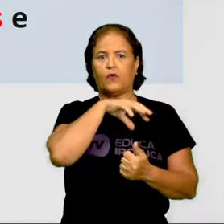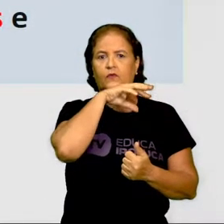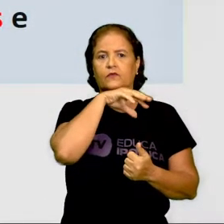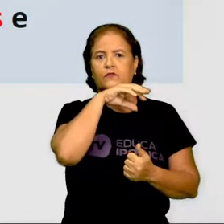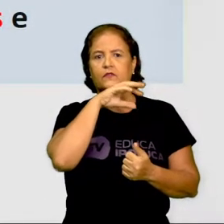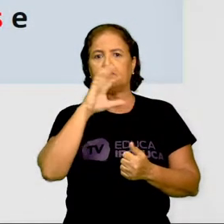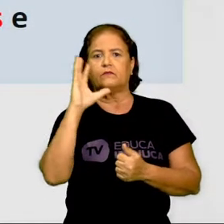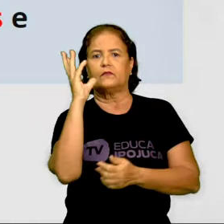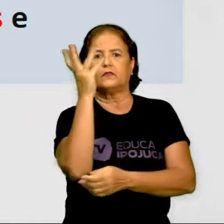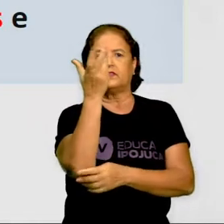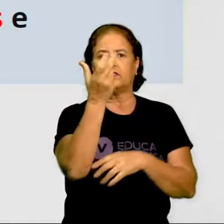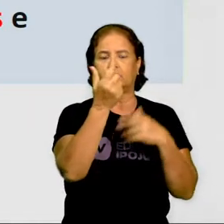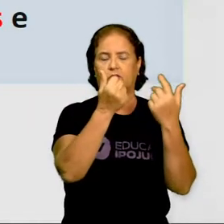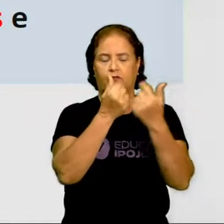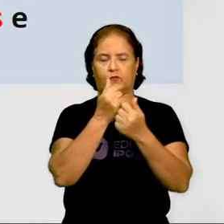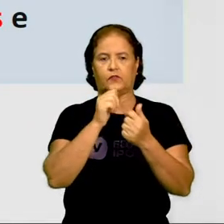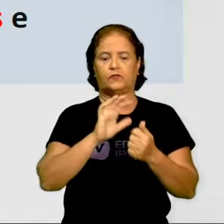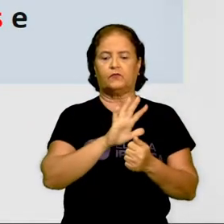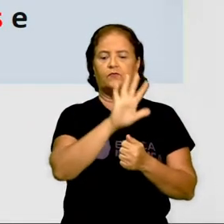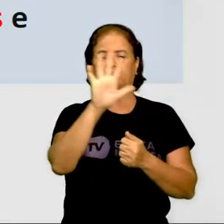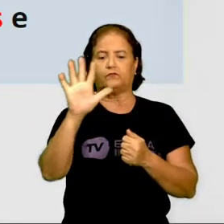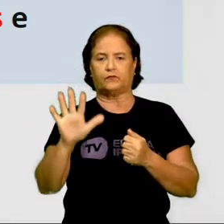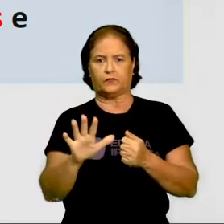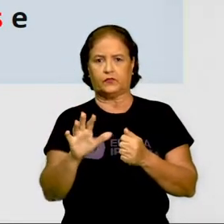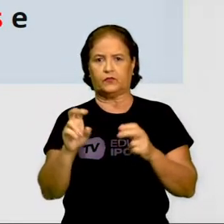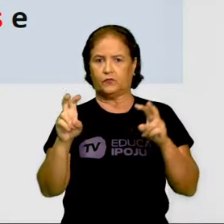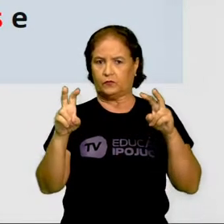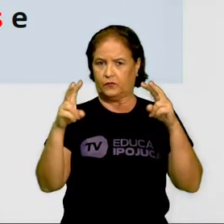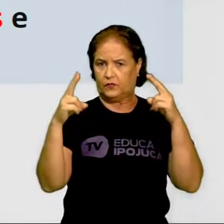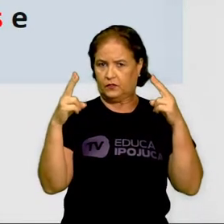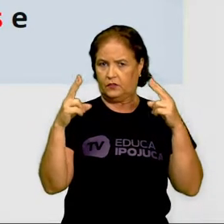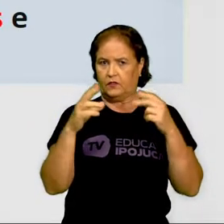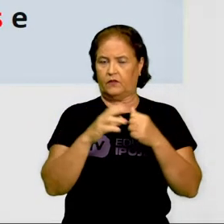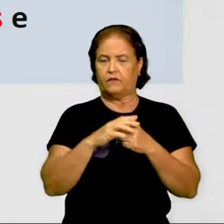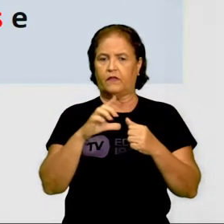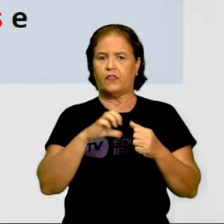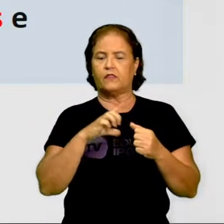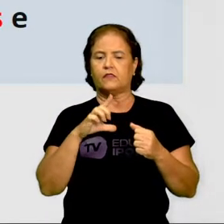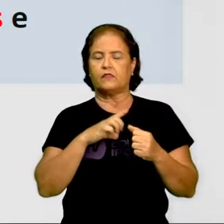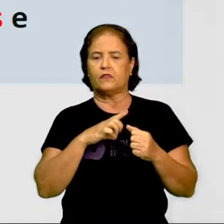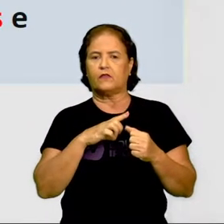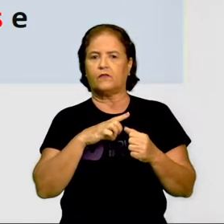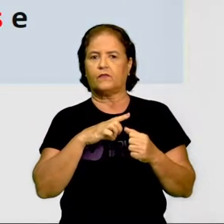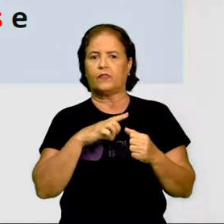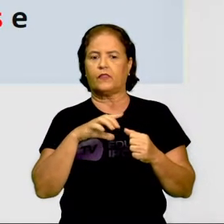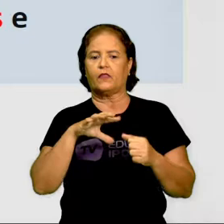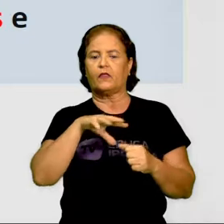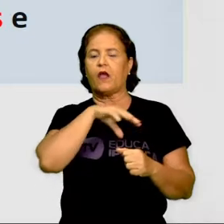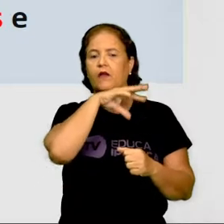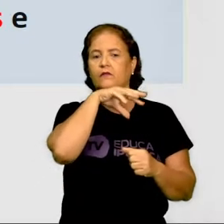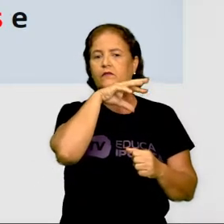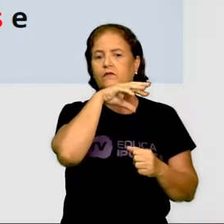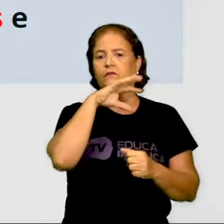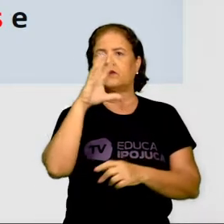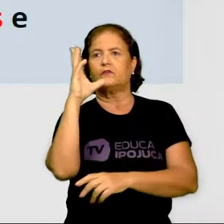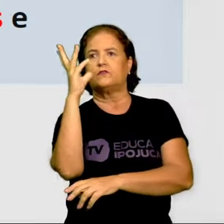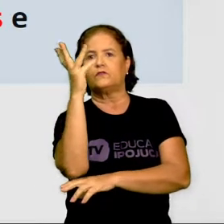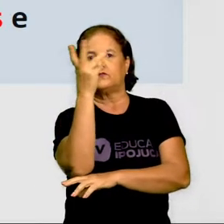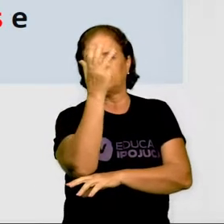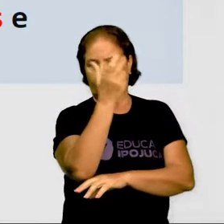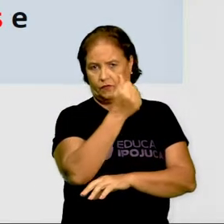espaços. Observem aqui, crianças, nós temos animais e plantas nessa imagem.